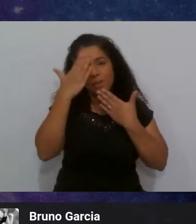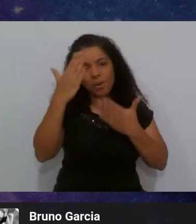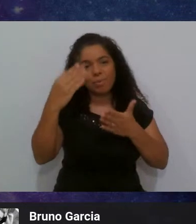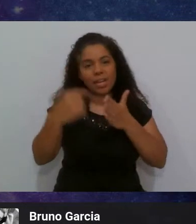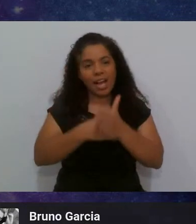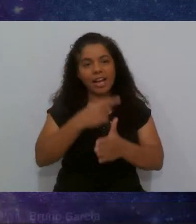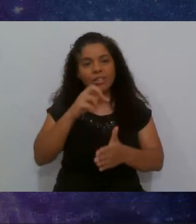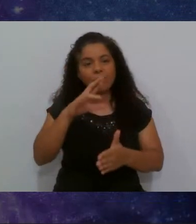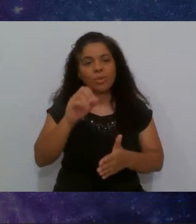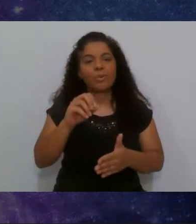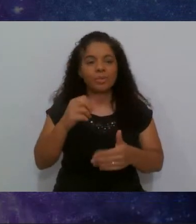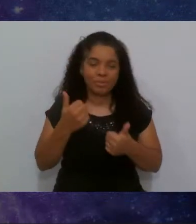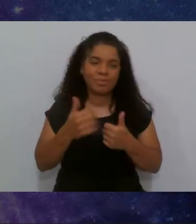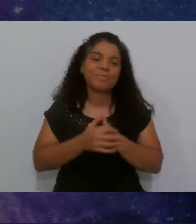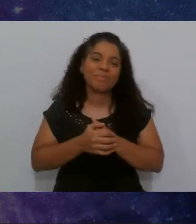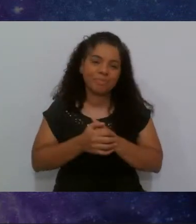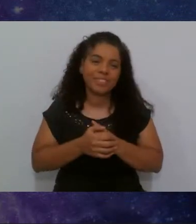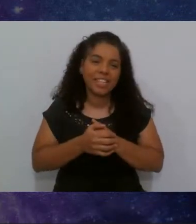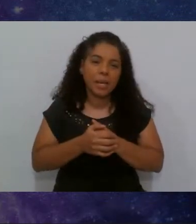pela pergunta.